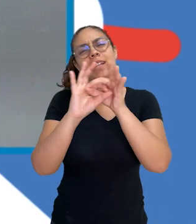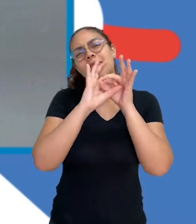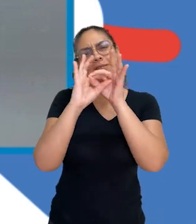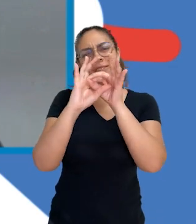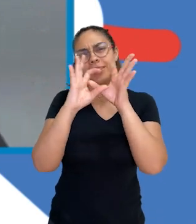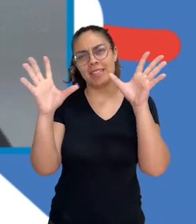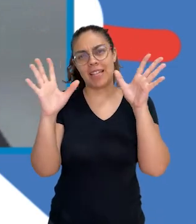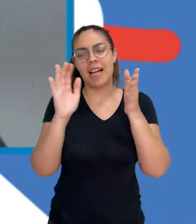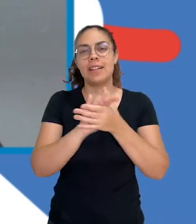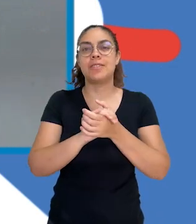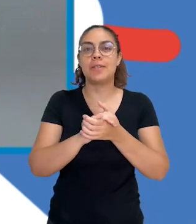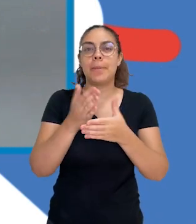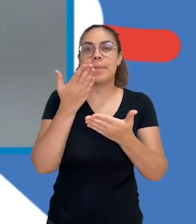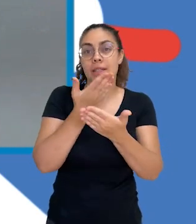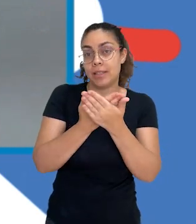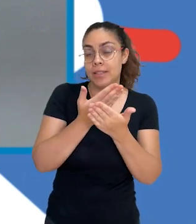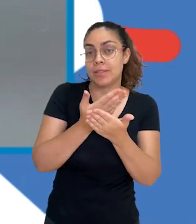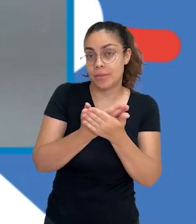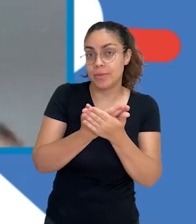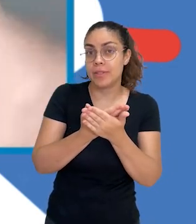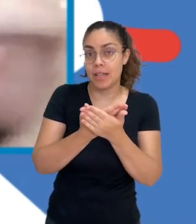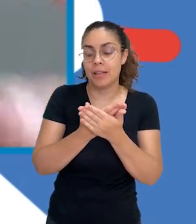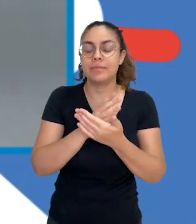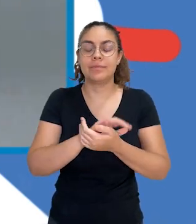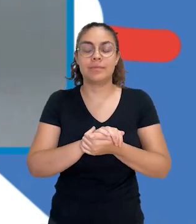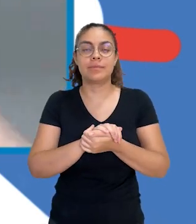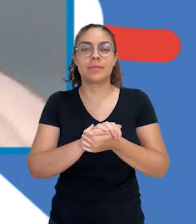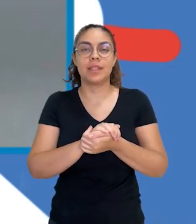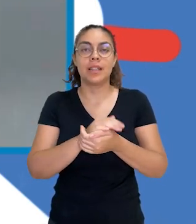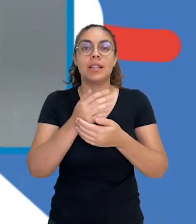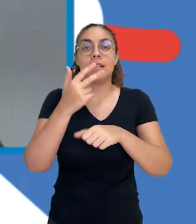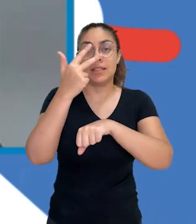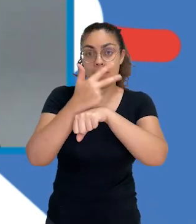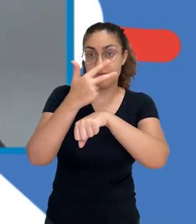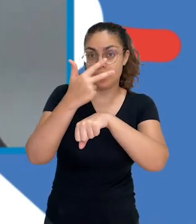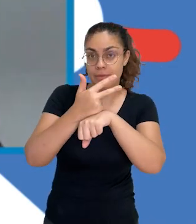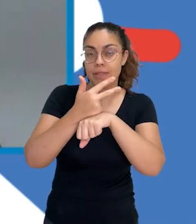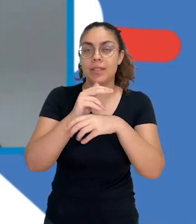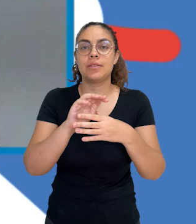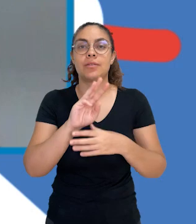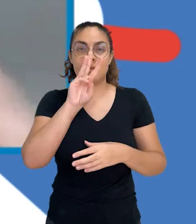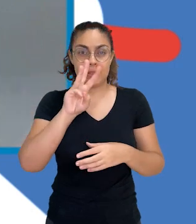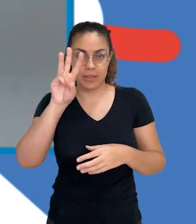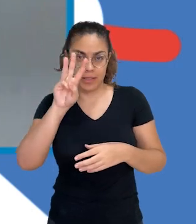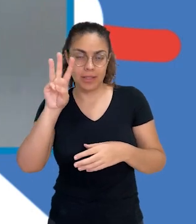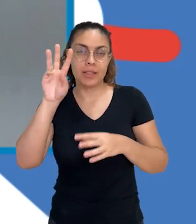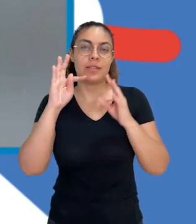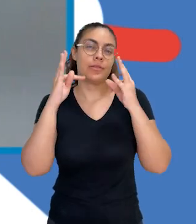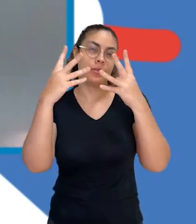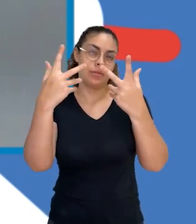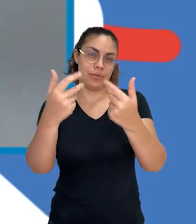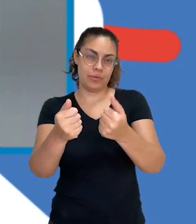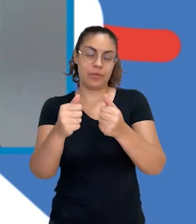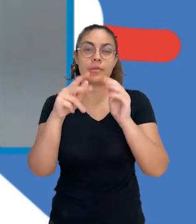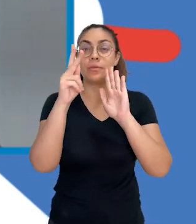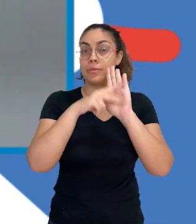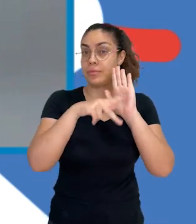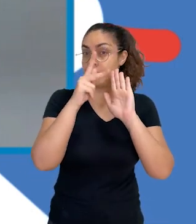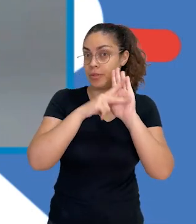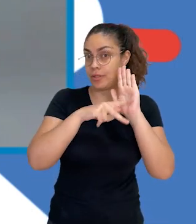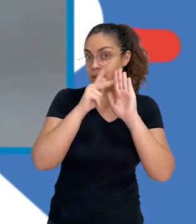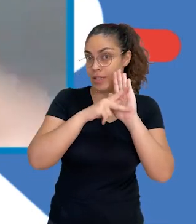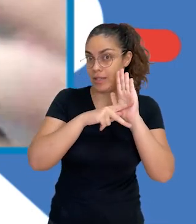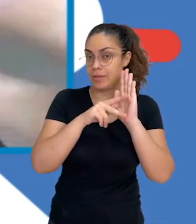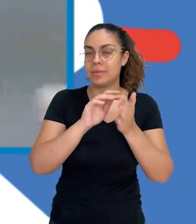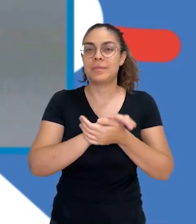vontade para debruçar sobre esse material. Esses materiais, esses links, estarão todos reunidos para vocês em um grande projeto